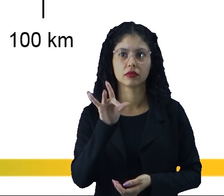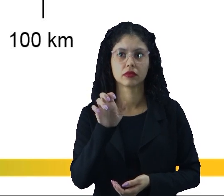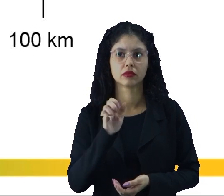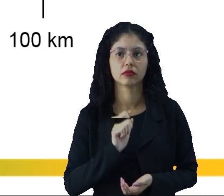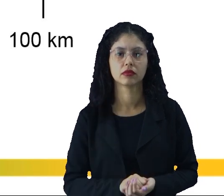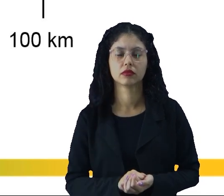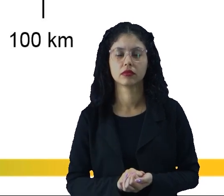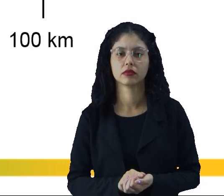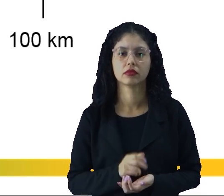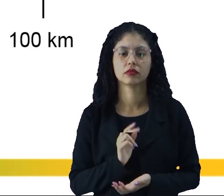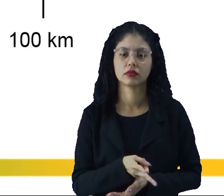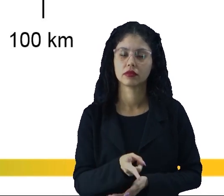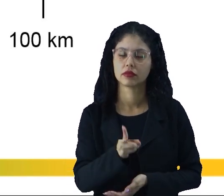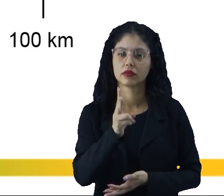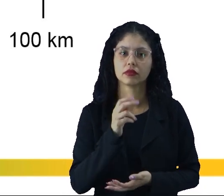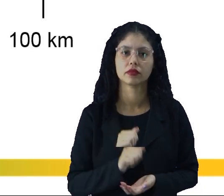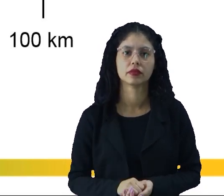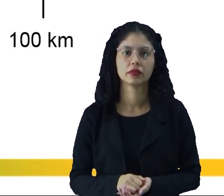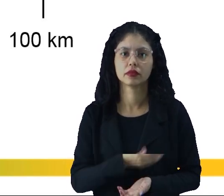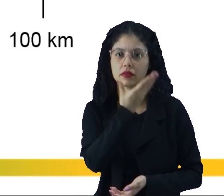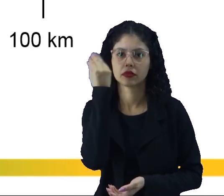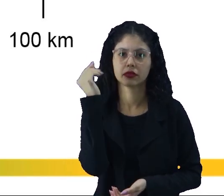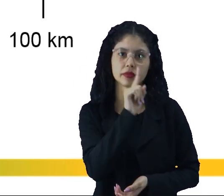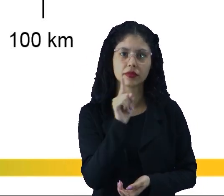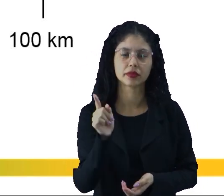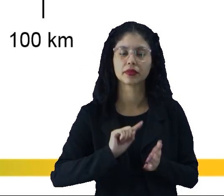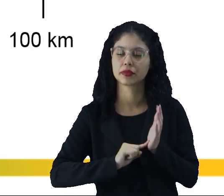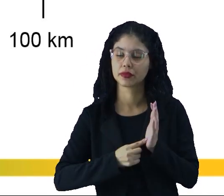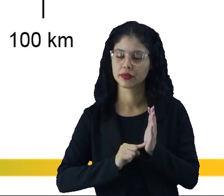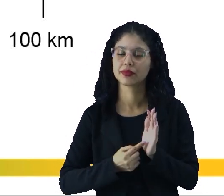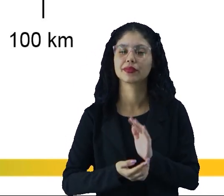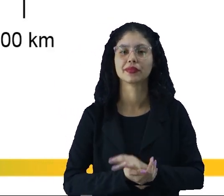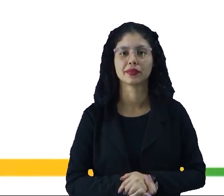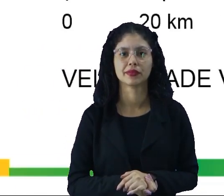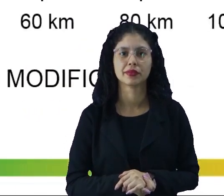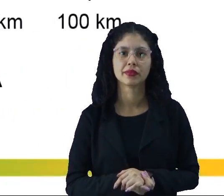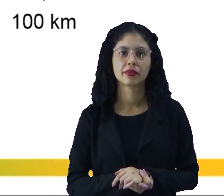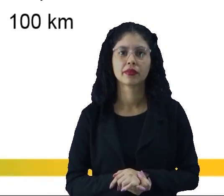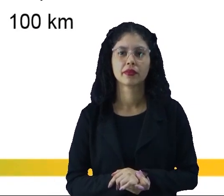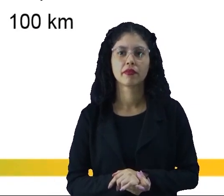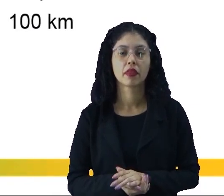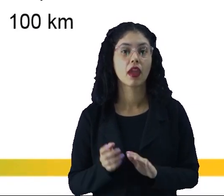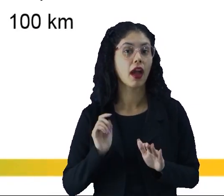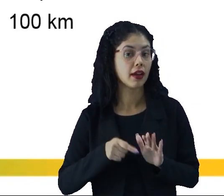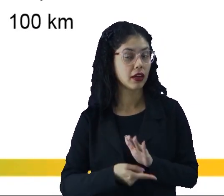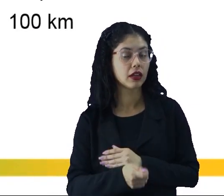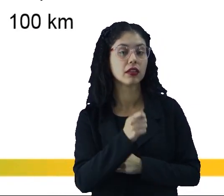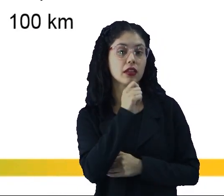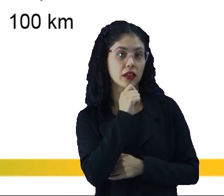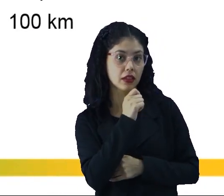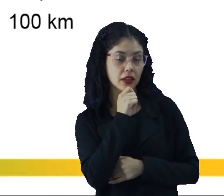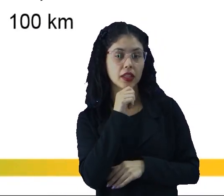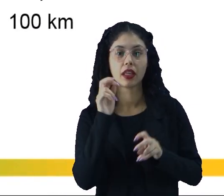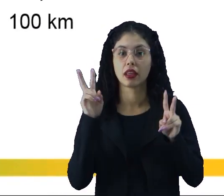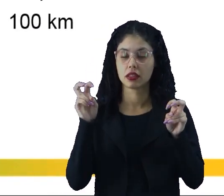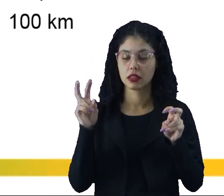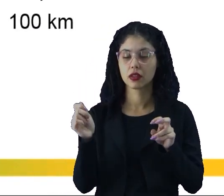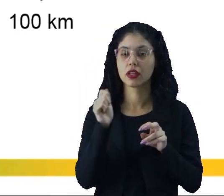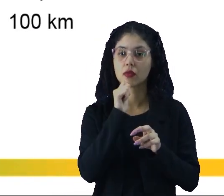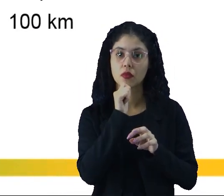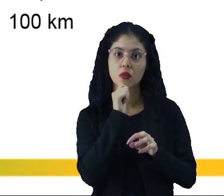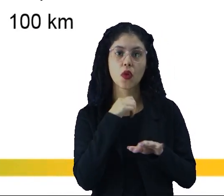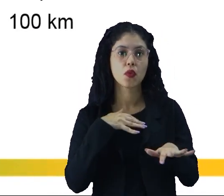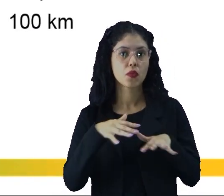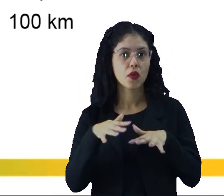velocidade constante. Não esqueçam desse ponto. Dentro ainda desse assunto, nós vamos ver